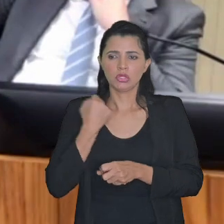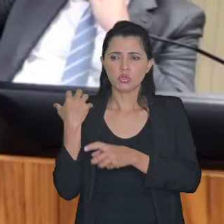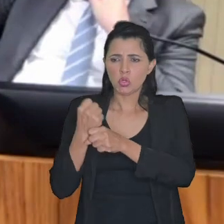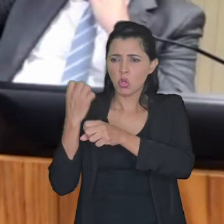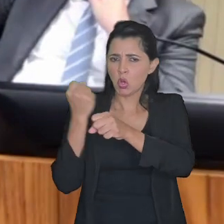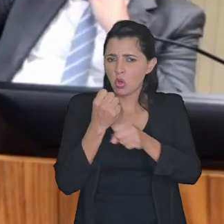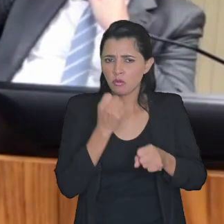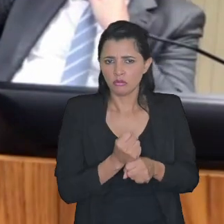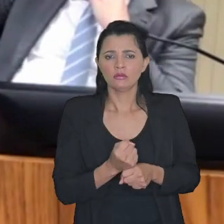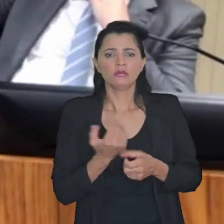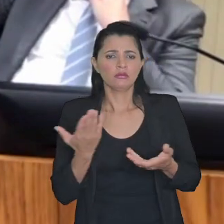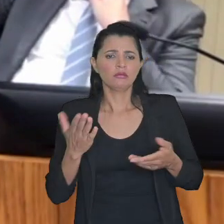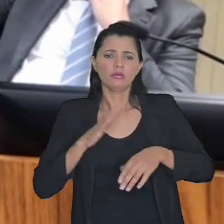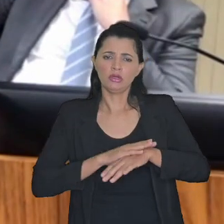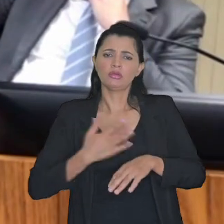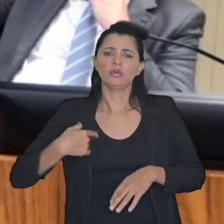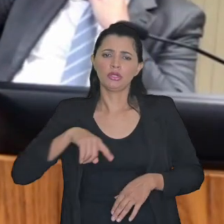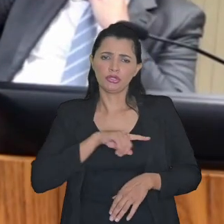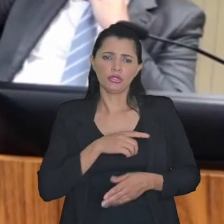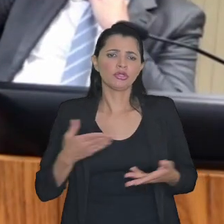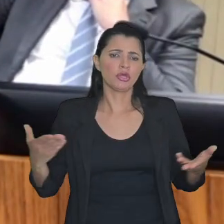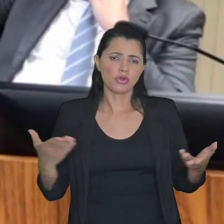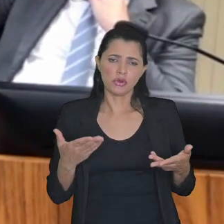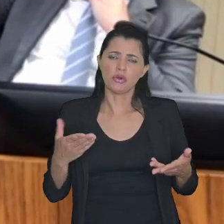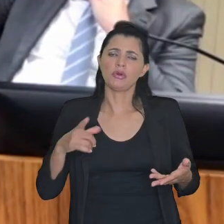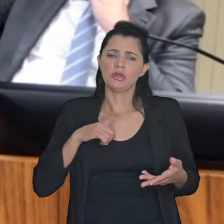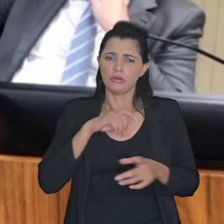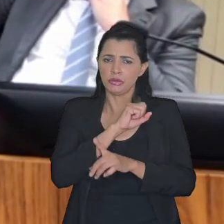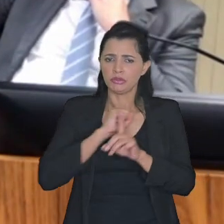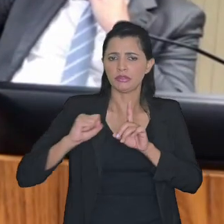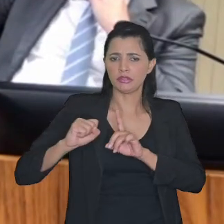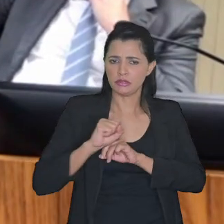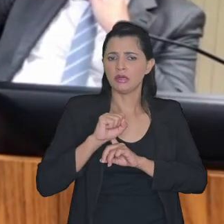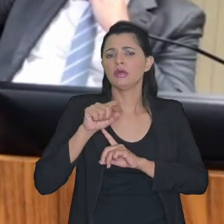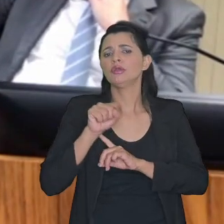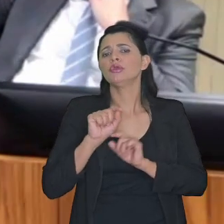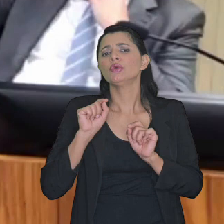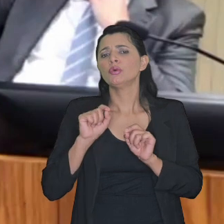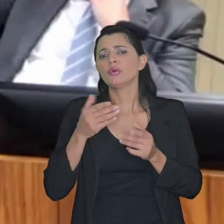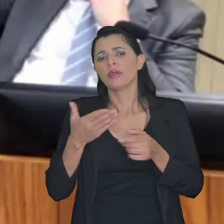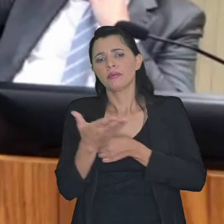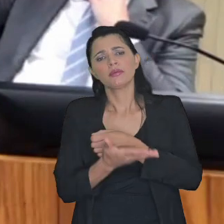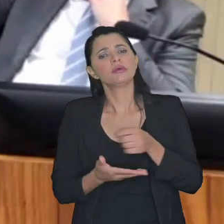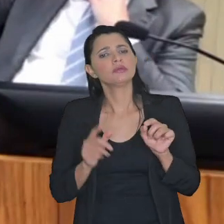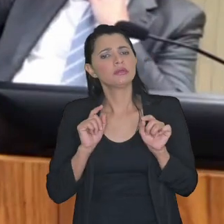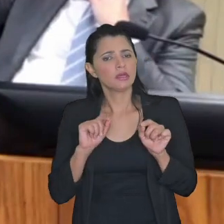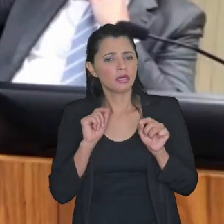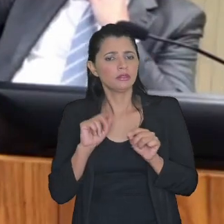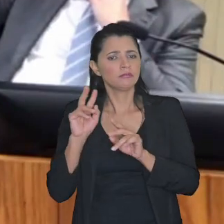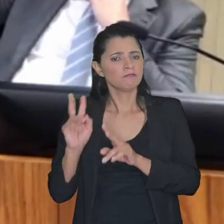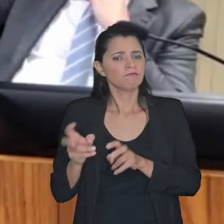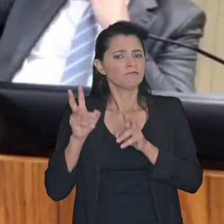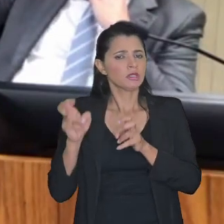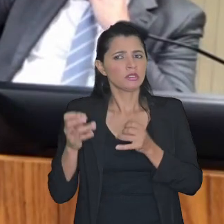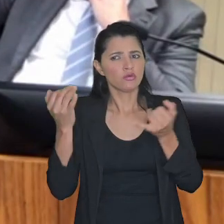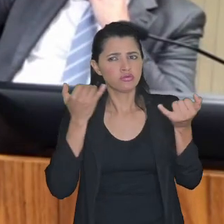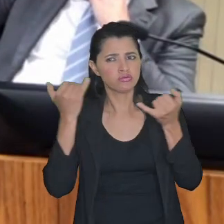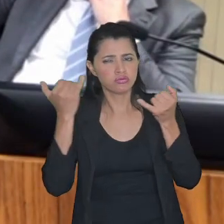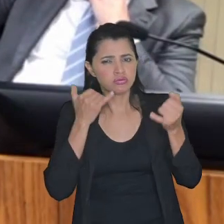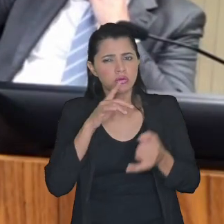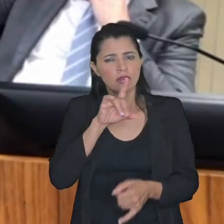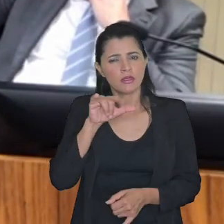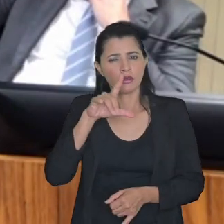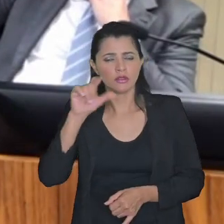medida em que nós estamos de fato numa sociedade que é uma sociedade baseada em exploração de dados